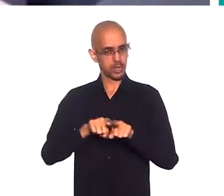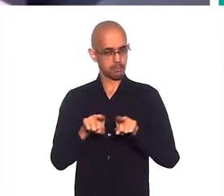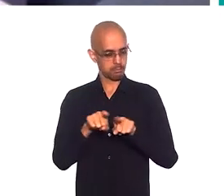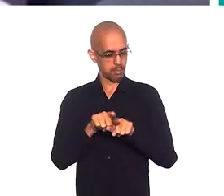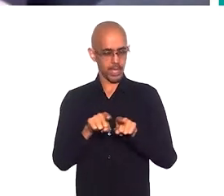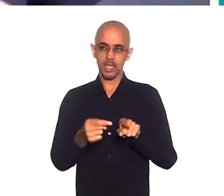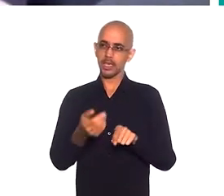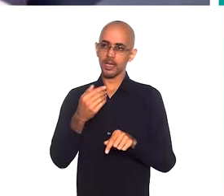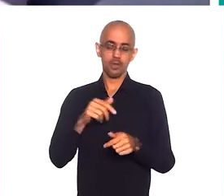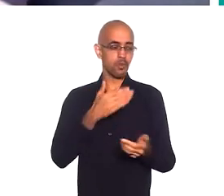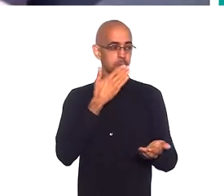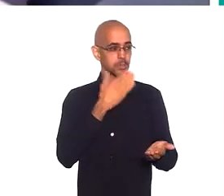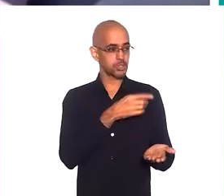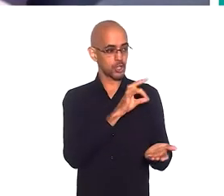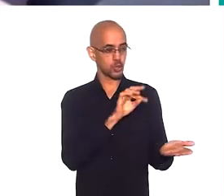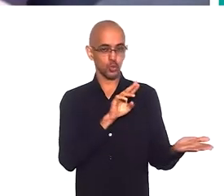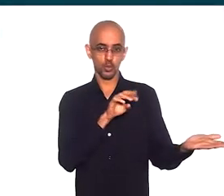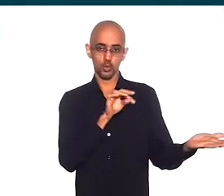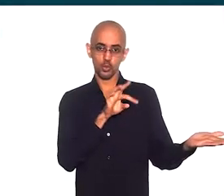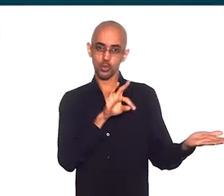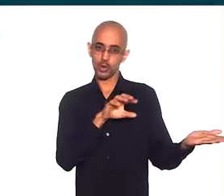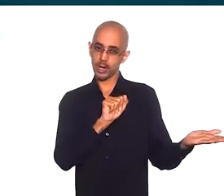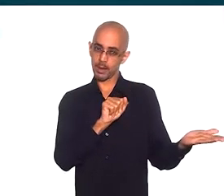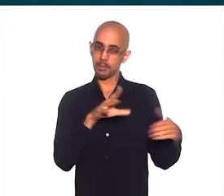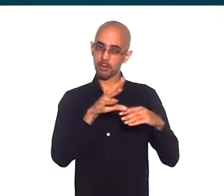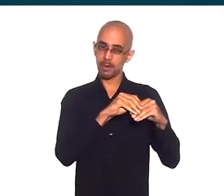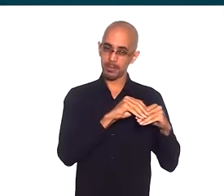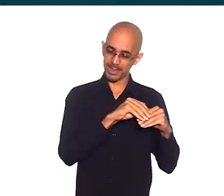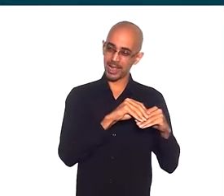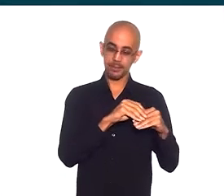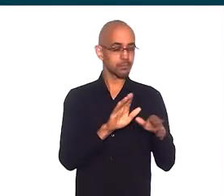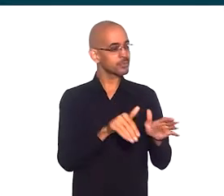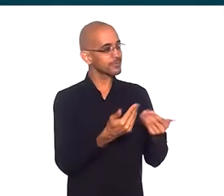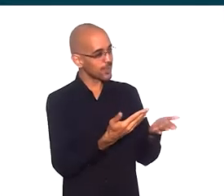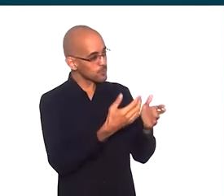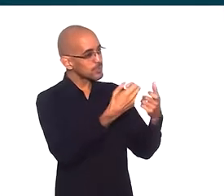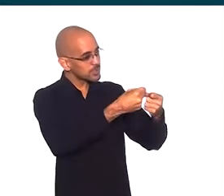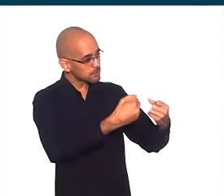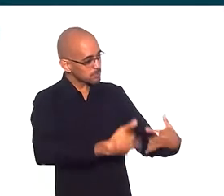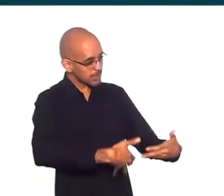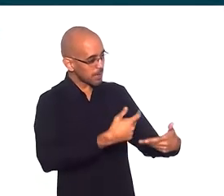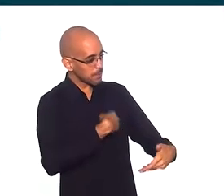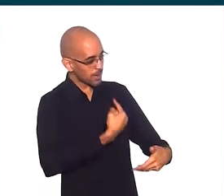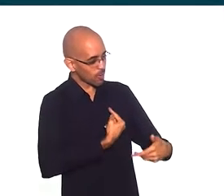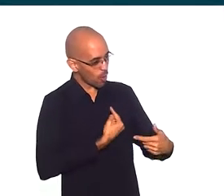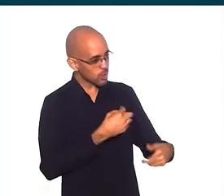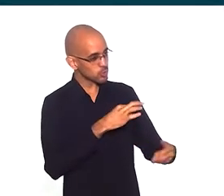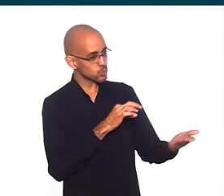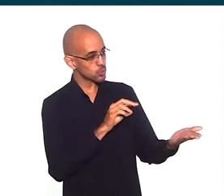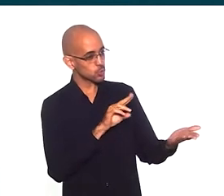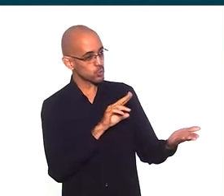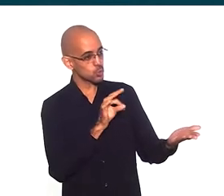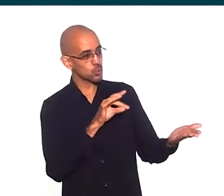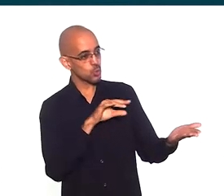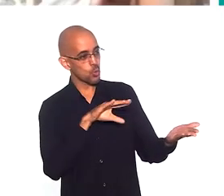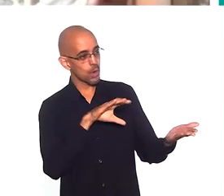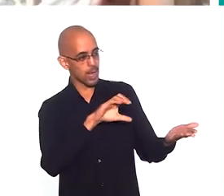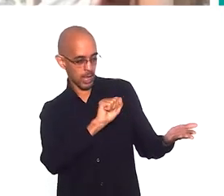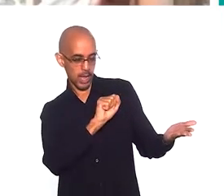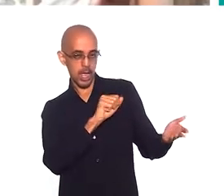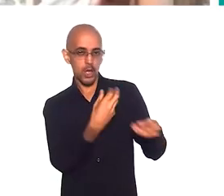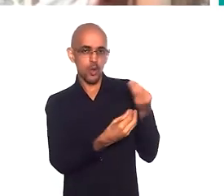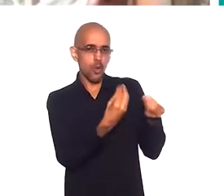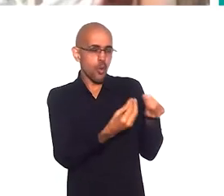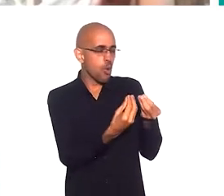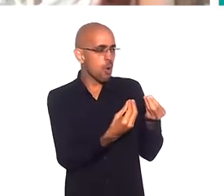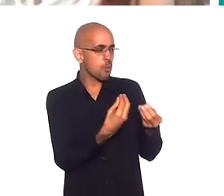que eu deixo aí para a Tutuca completar. Mas explica então, já que a Alana jogou a bola para você, Tutuca, explica para a